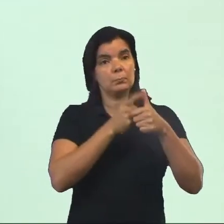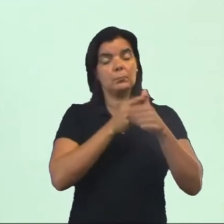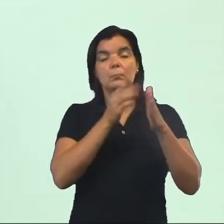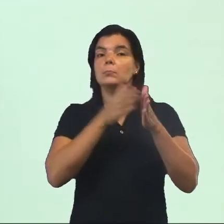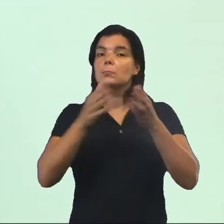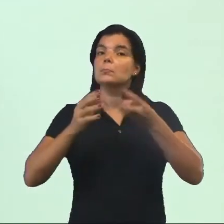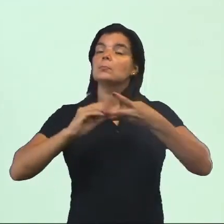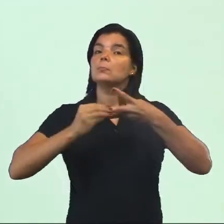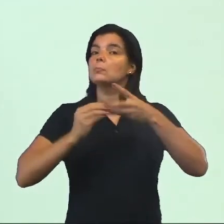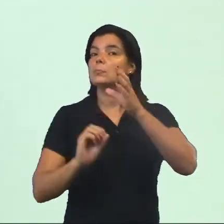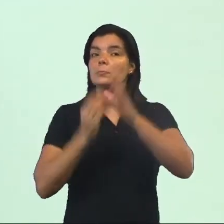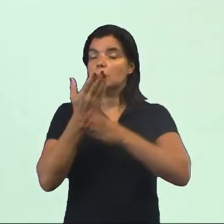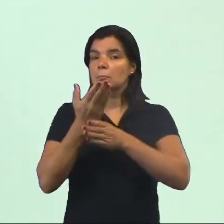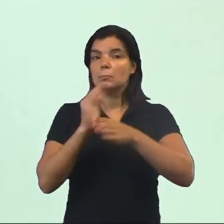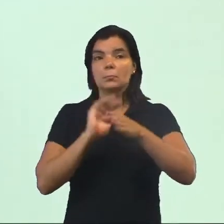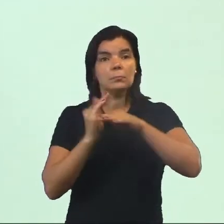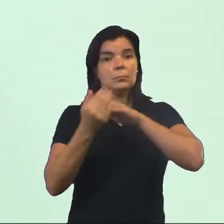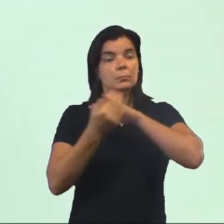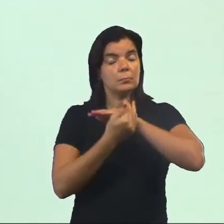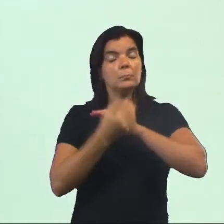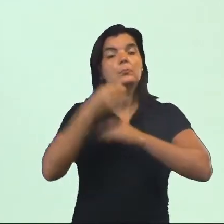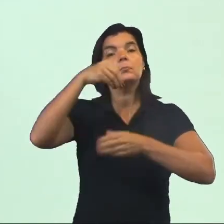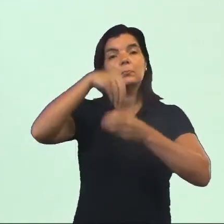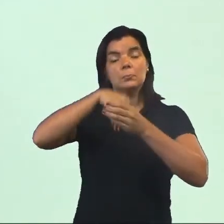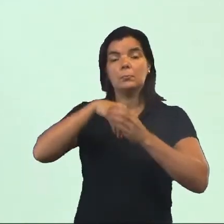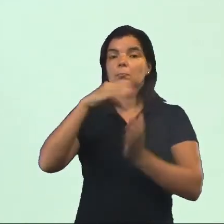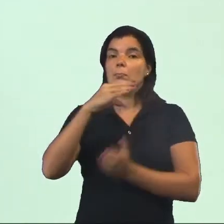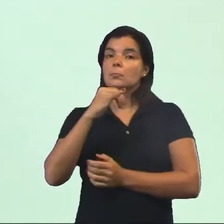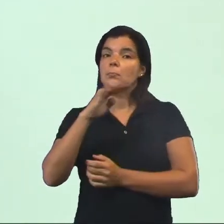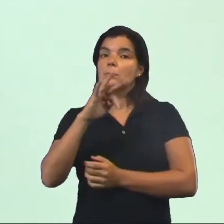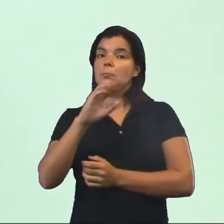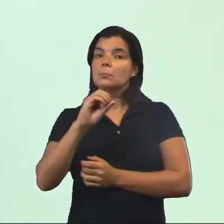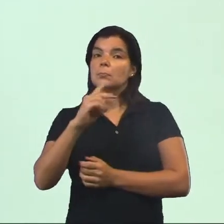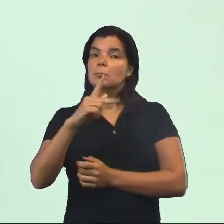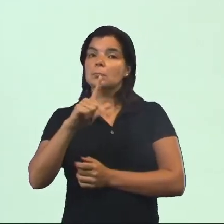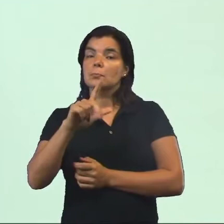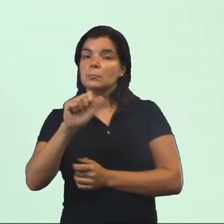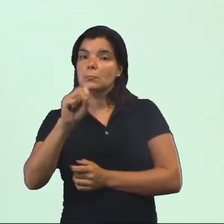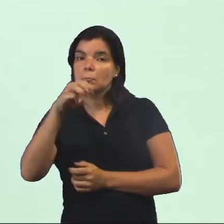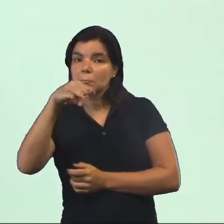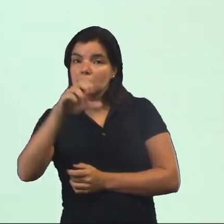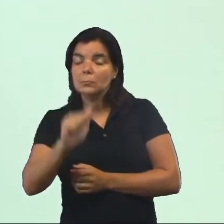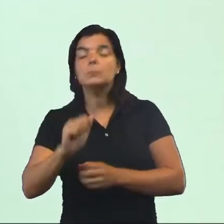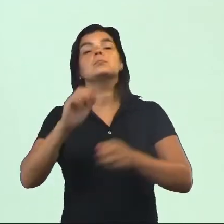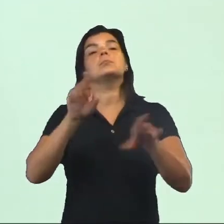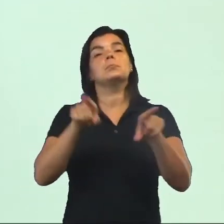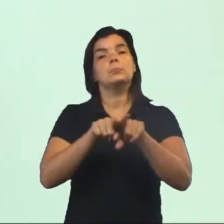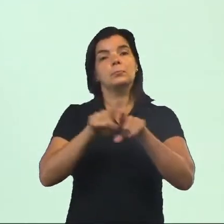etapa da respiração celular não ocorre nas mitocôndrias. Ela vai ocorrer no citoplasma da célula.